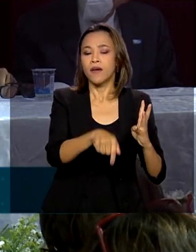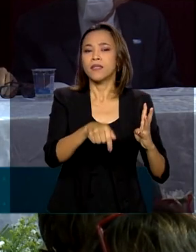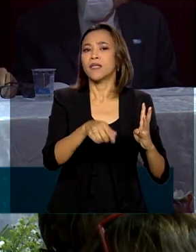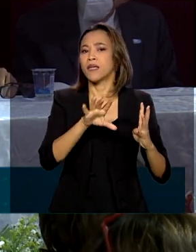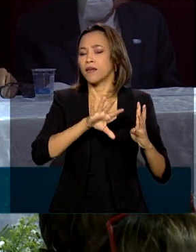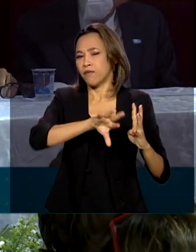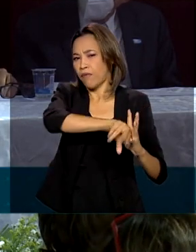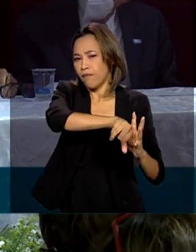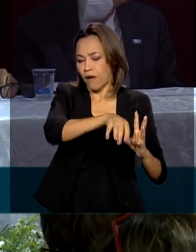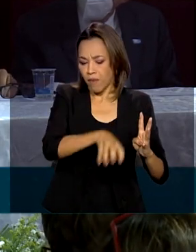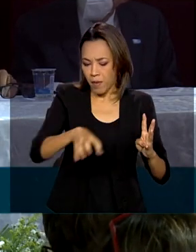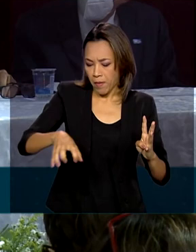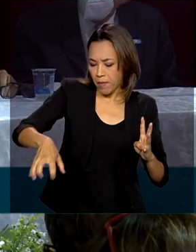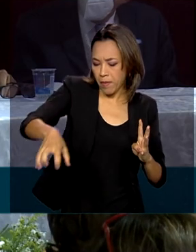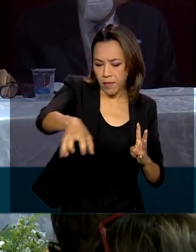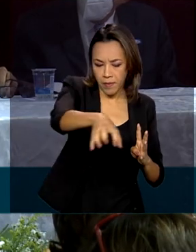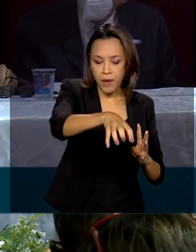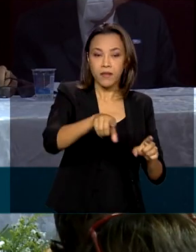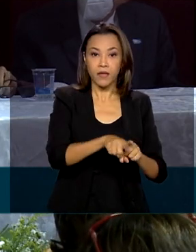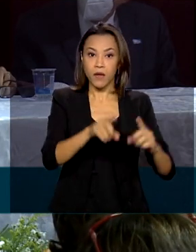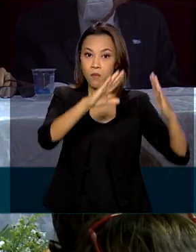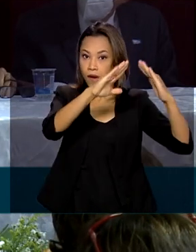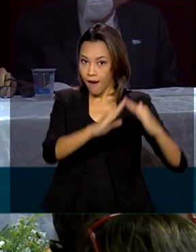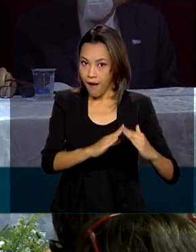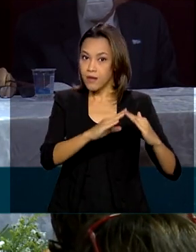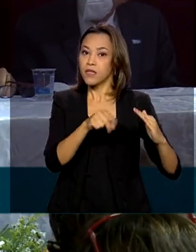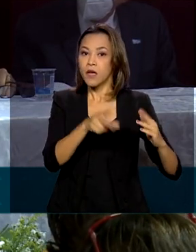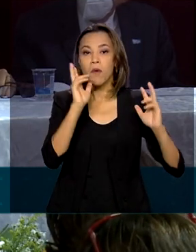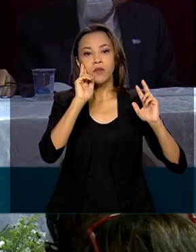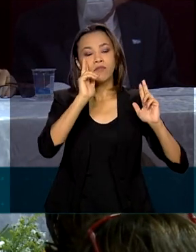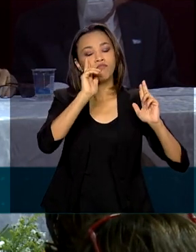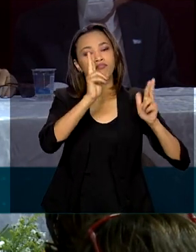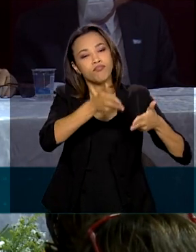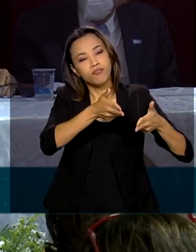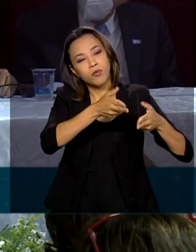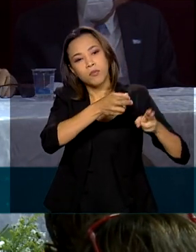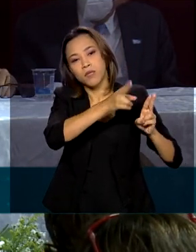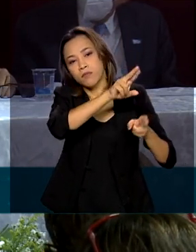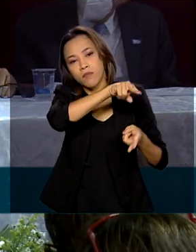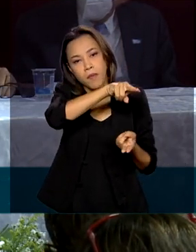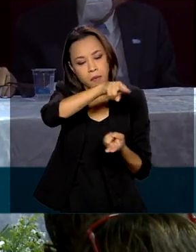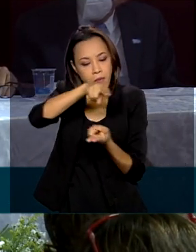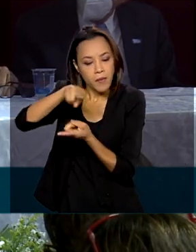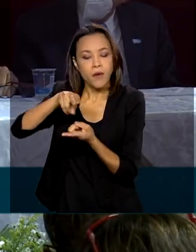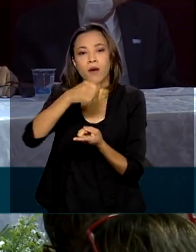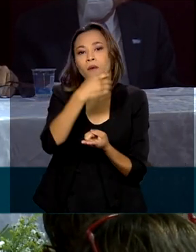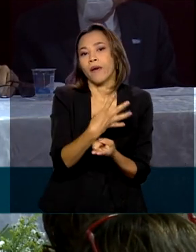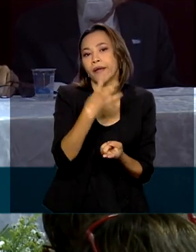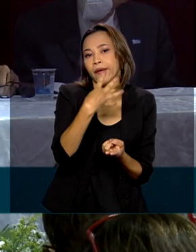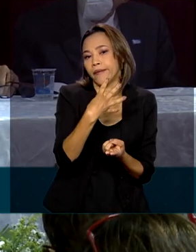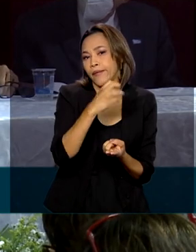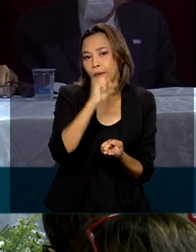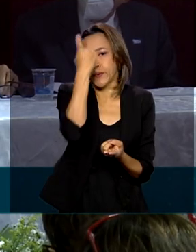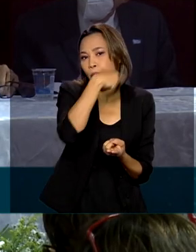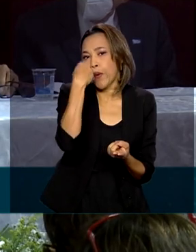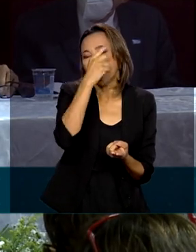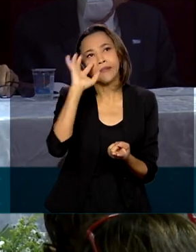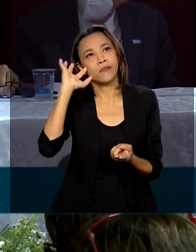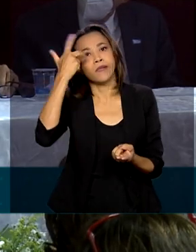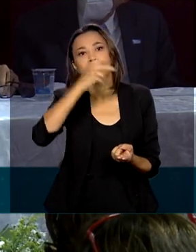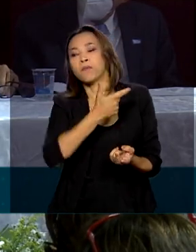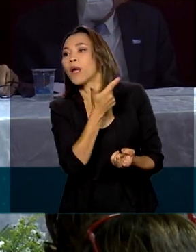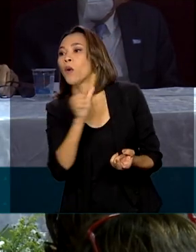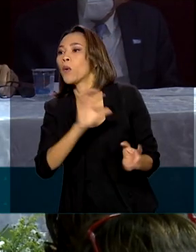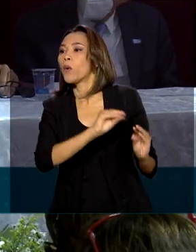Lá dentro também tem um alojamento provisório que a mulher pode ficar até 48 horas para depois decidir se ela vai para um outro abrigo